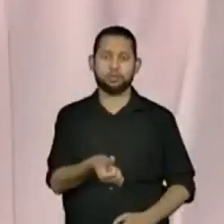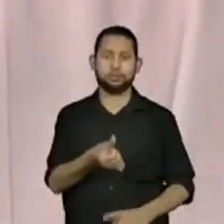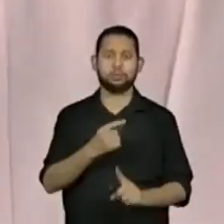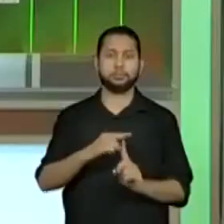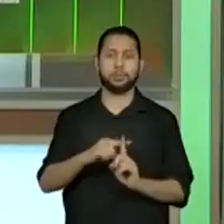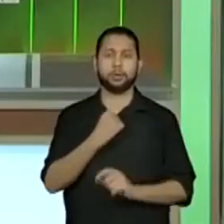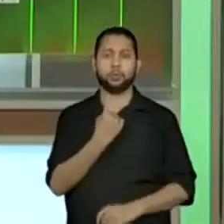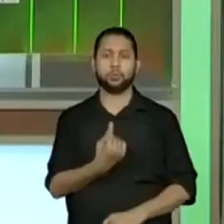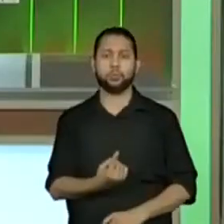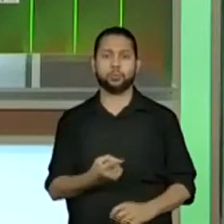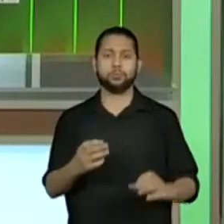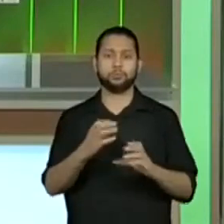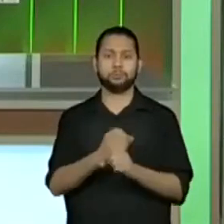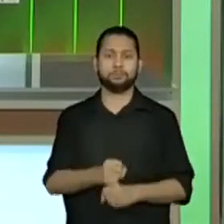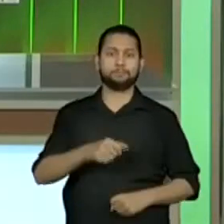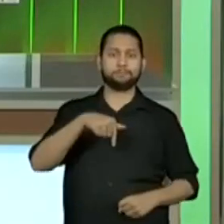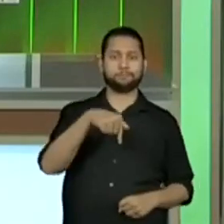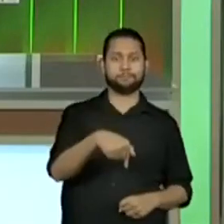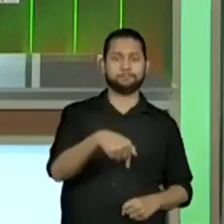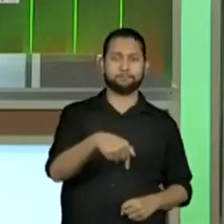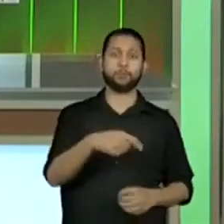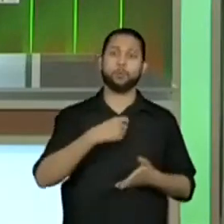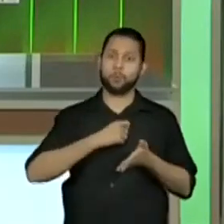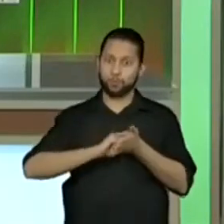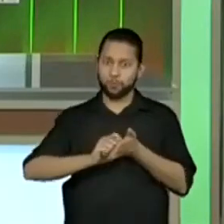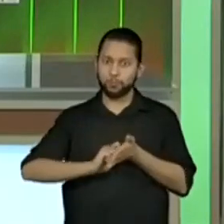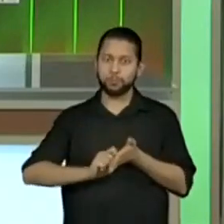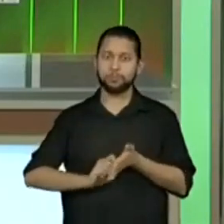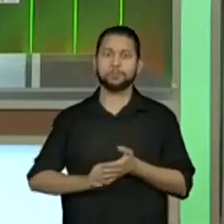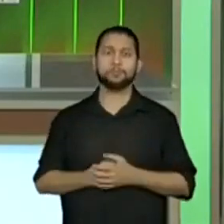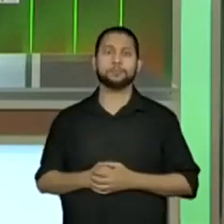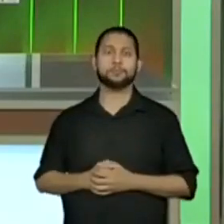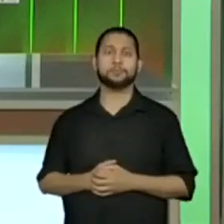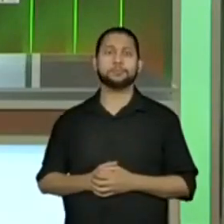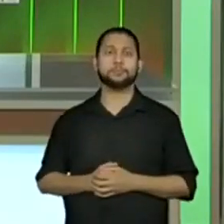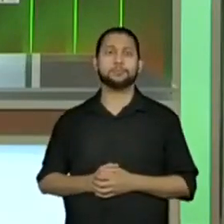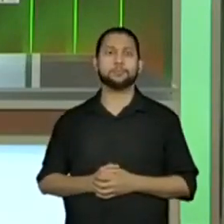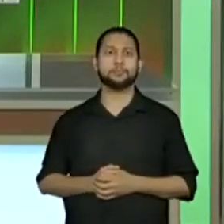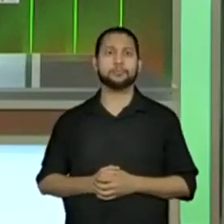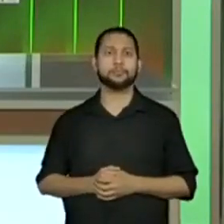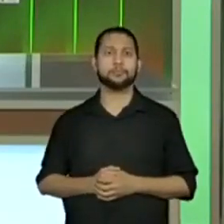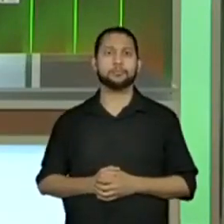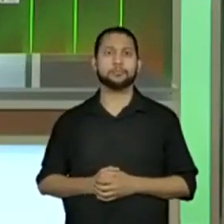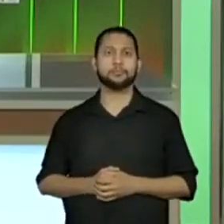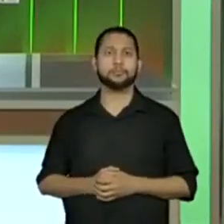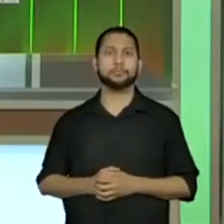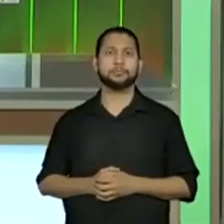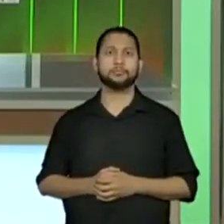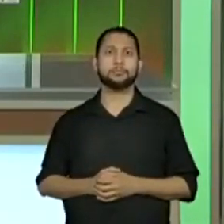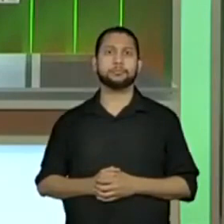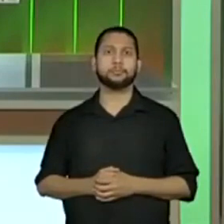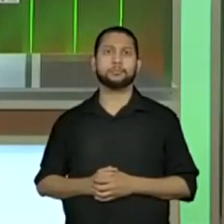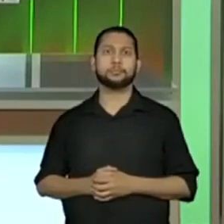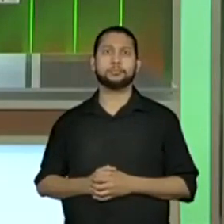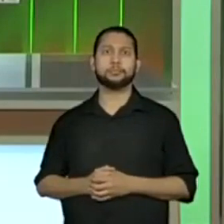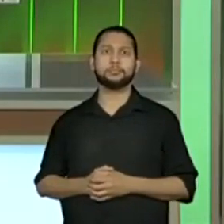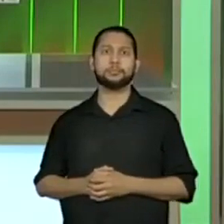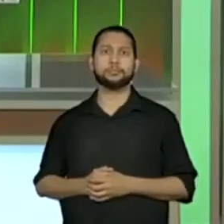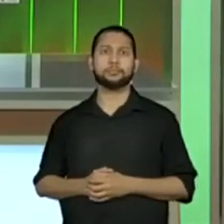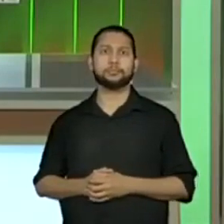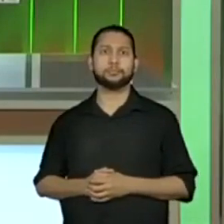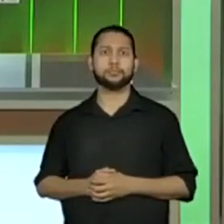6 mais 1. Vou registrar aqui, então. 6 mais 1.